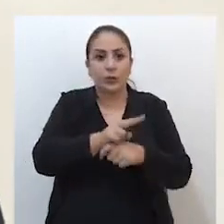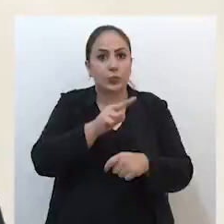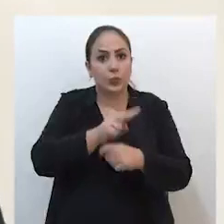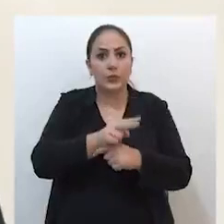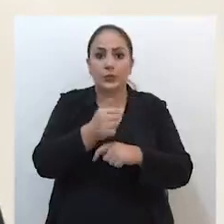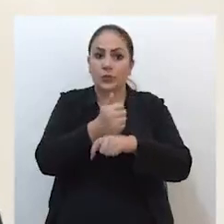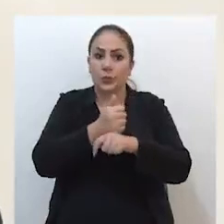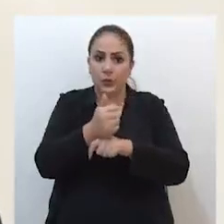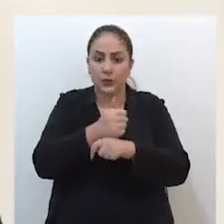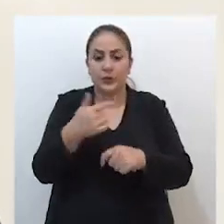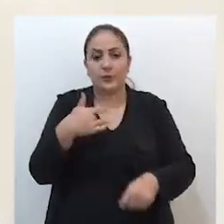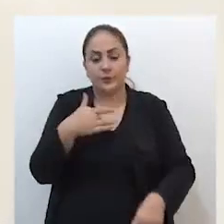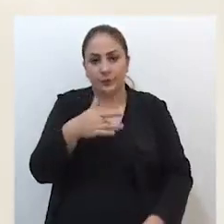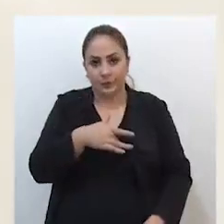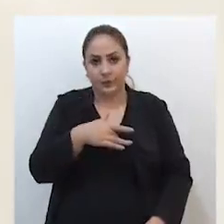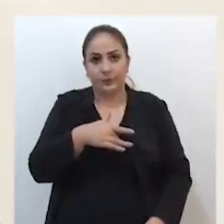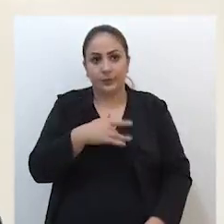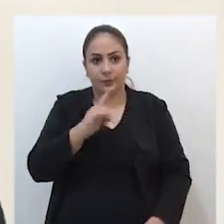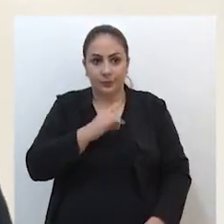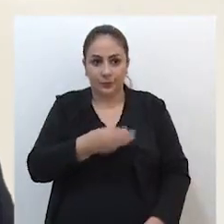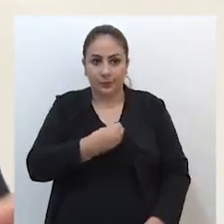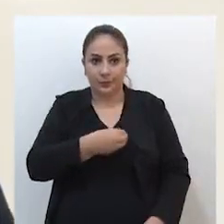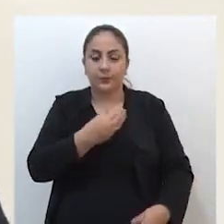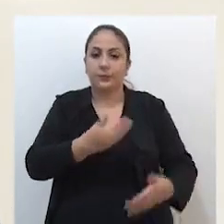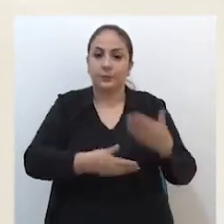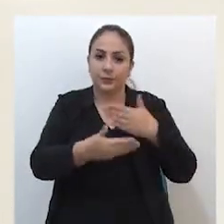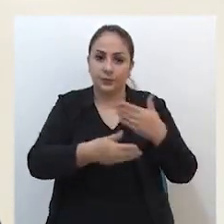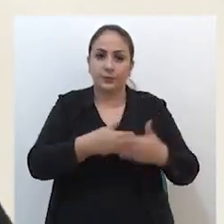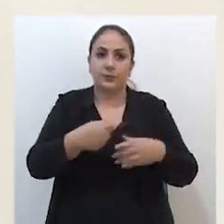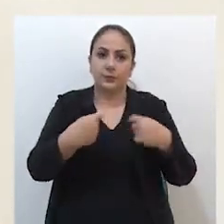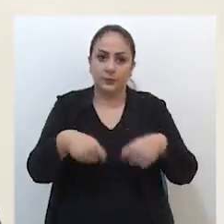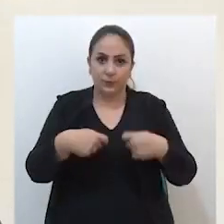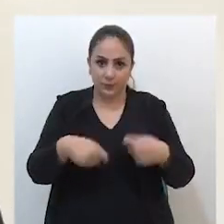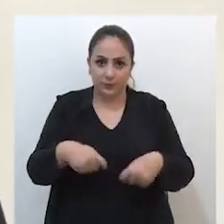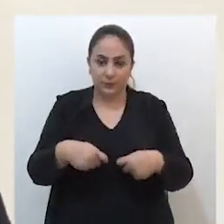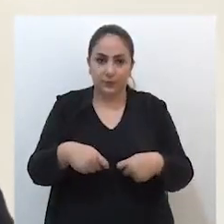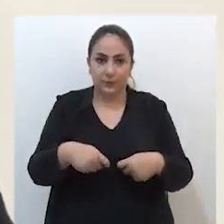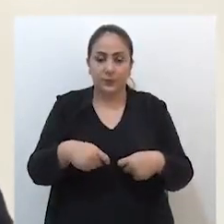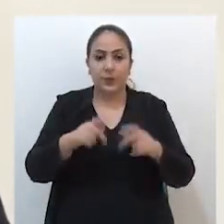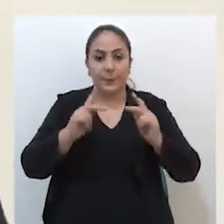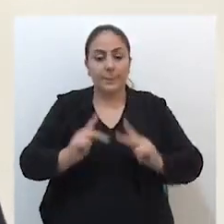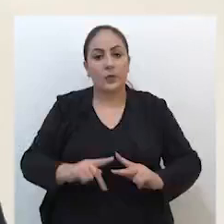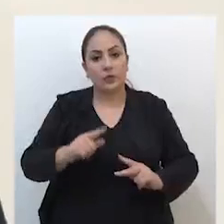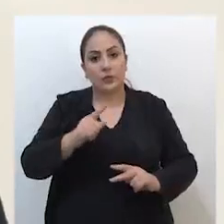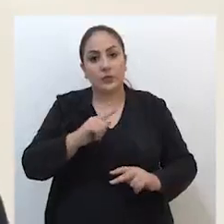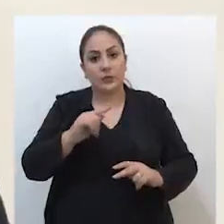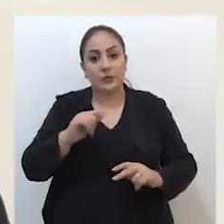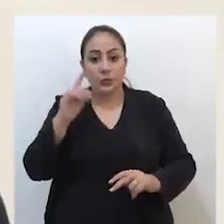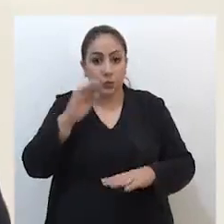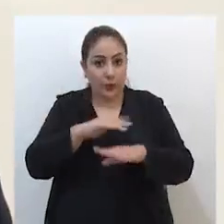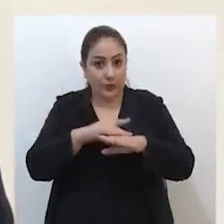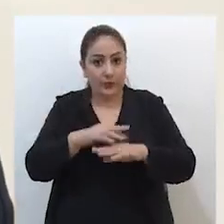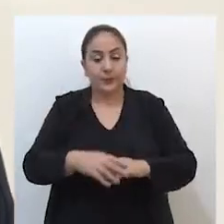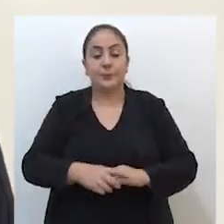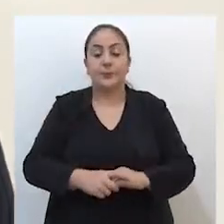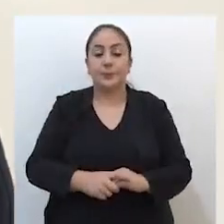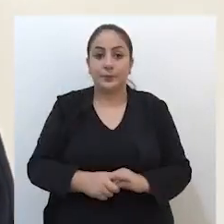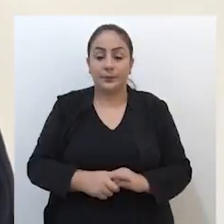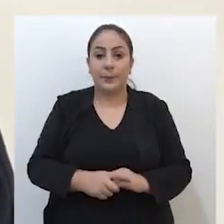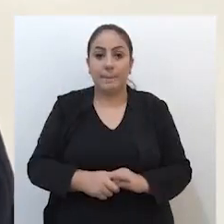daqueles profissionais de saúde que atenderão as demandas das pessoas que ficarem doentes.